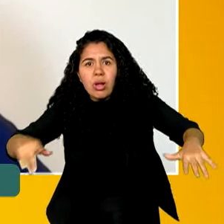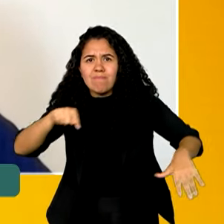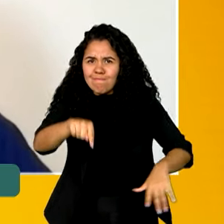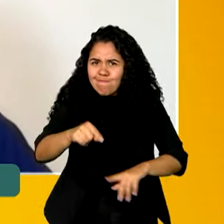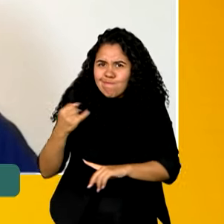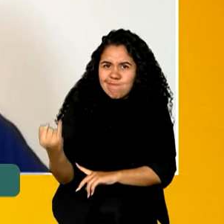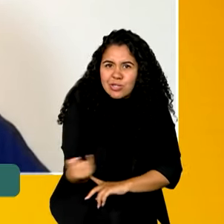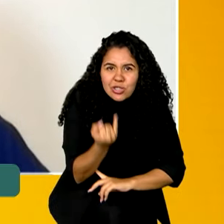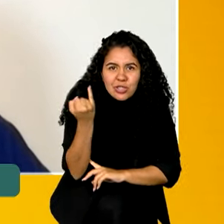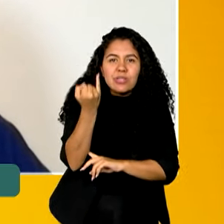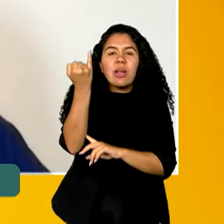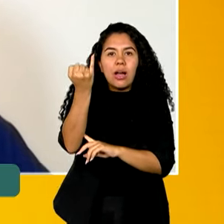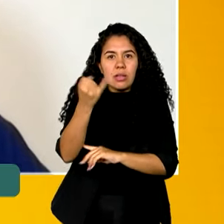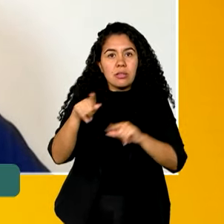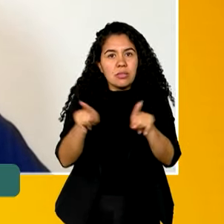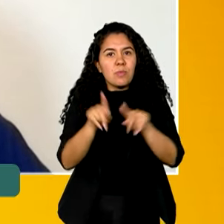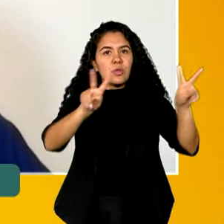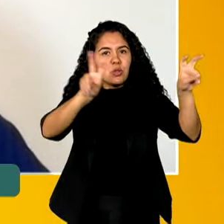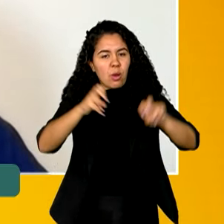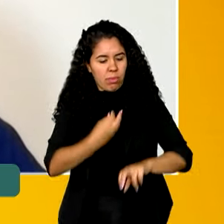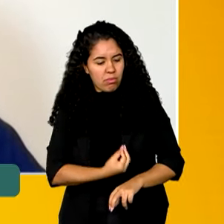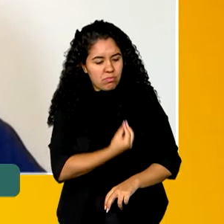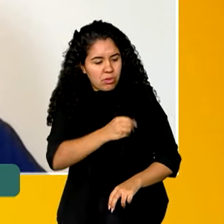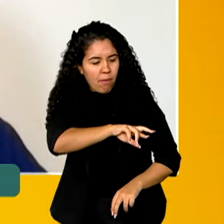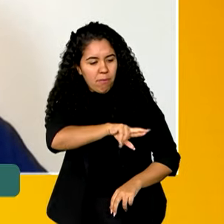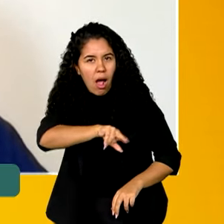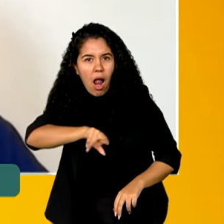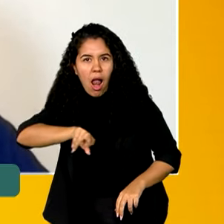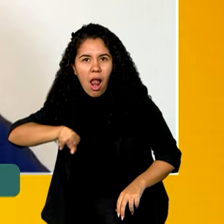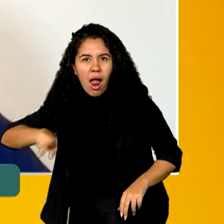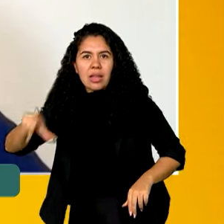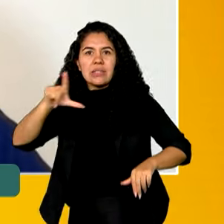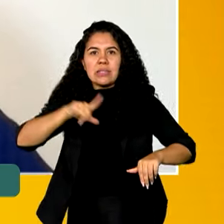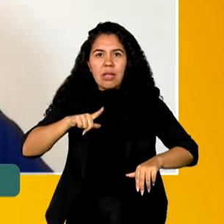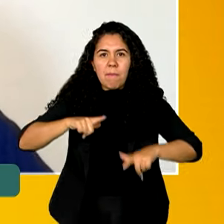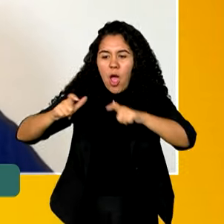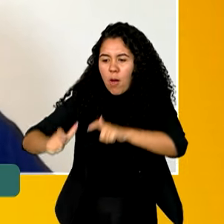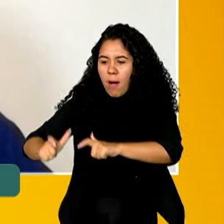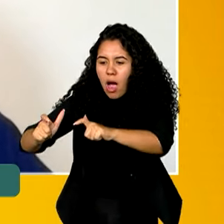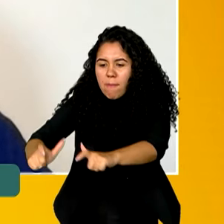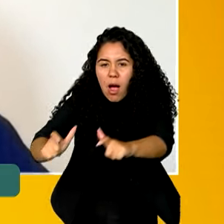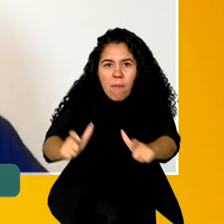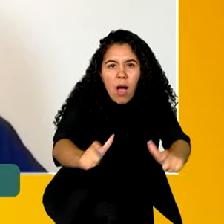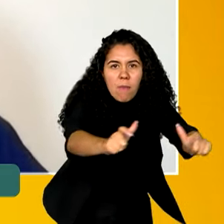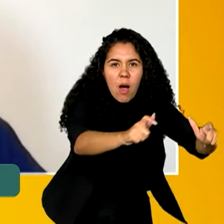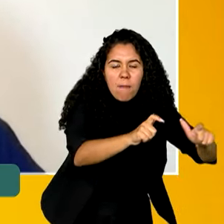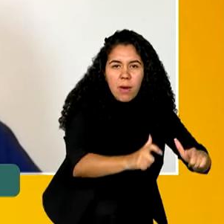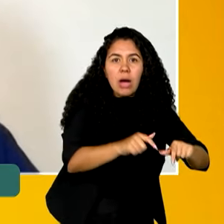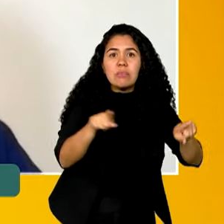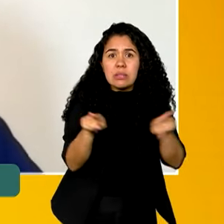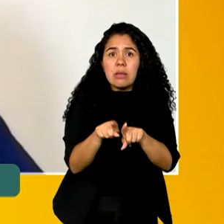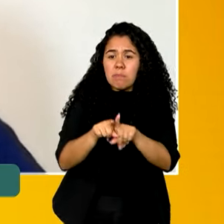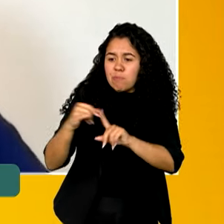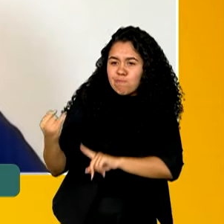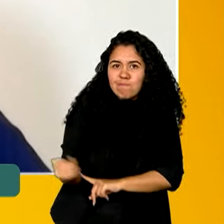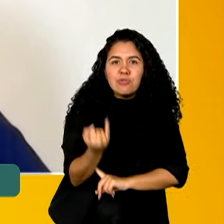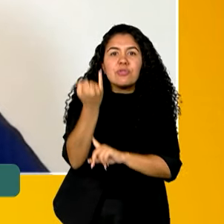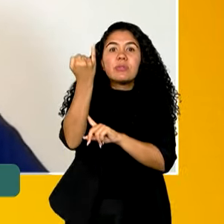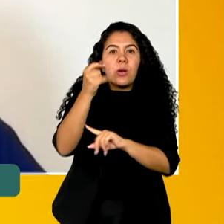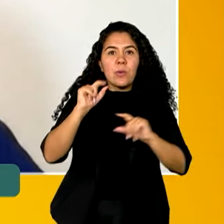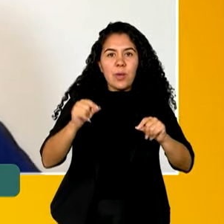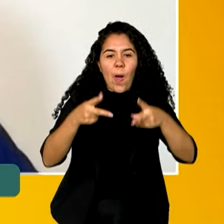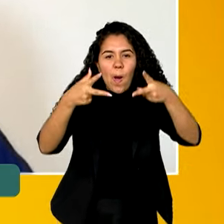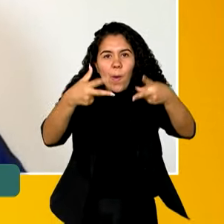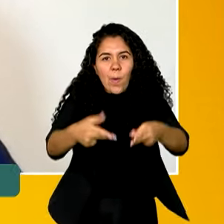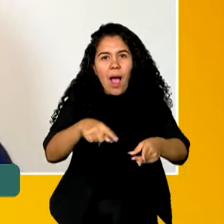sobre biodiversidade, diversidade de ambientes e de importância planetária, da mesma forma que a